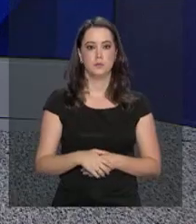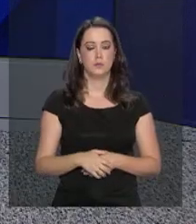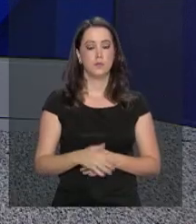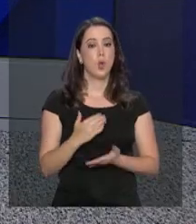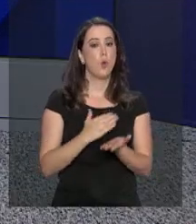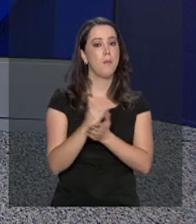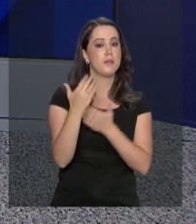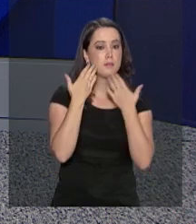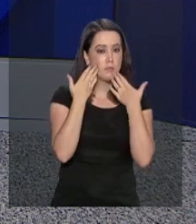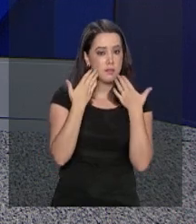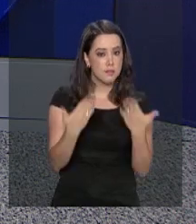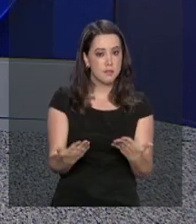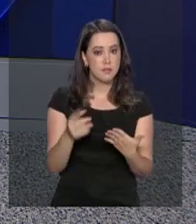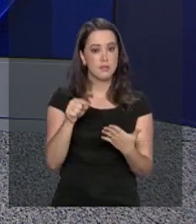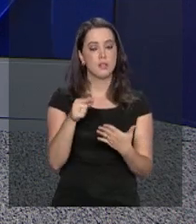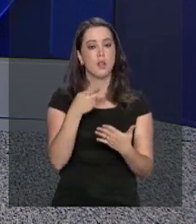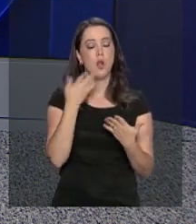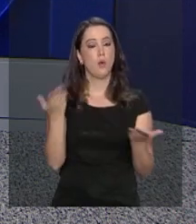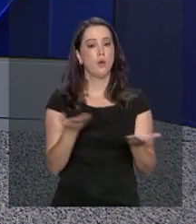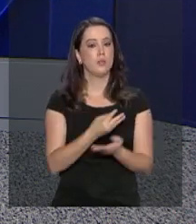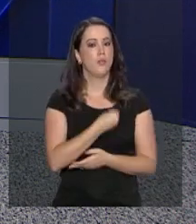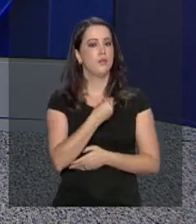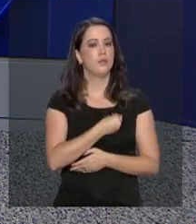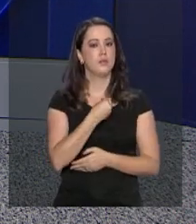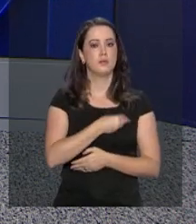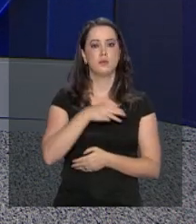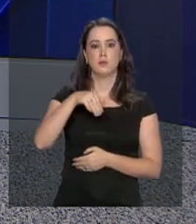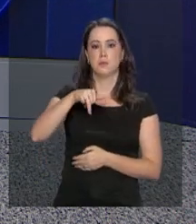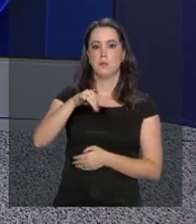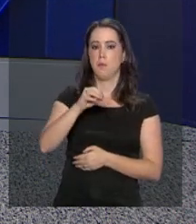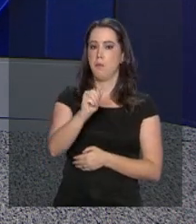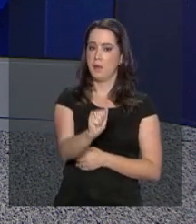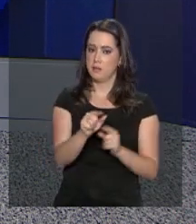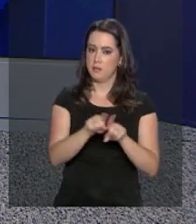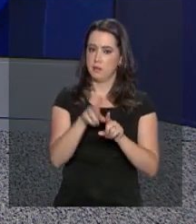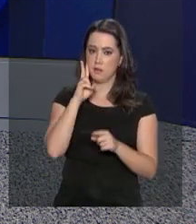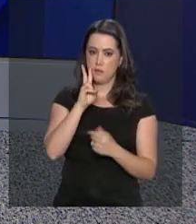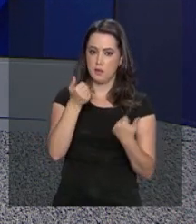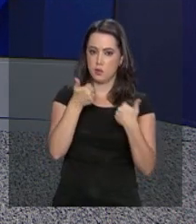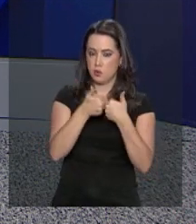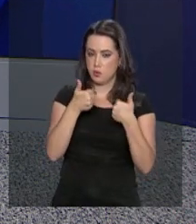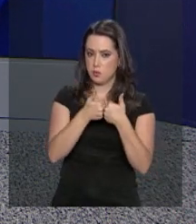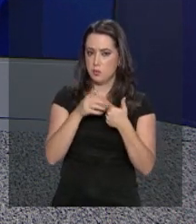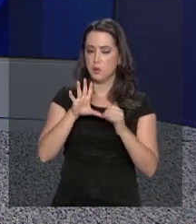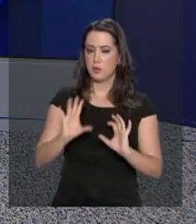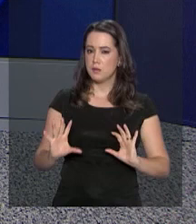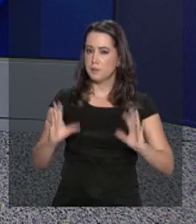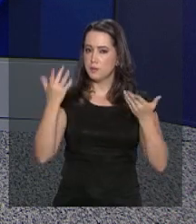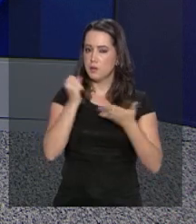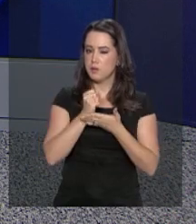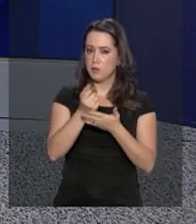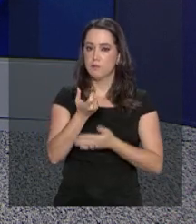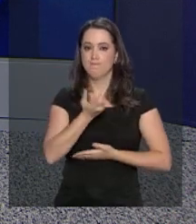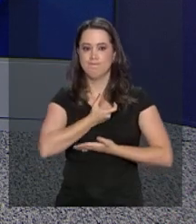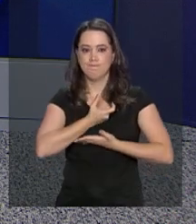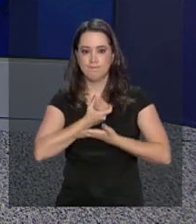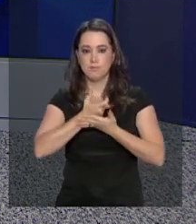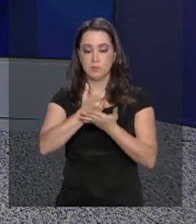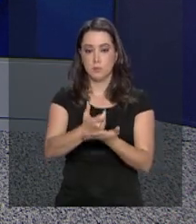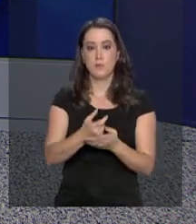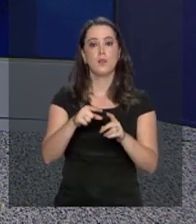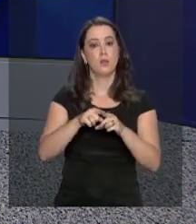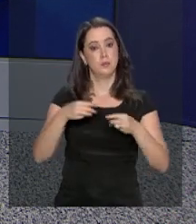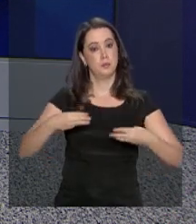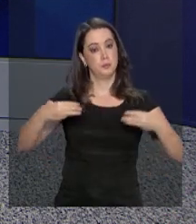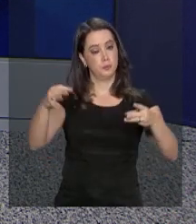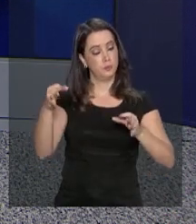E a gente começa esta edição conversando ao vivo com a repórter Márcia Fernandes, que acompanhou há pouco a cerimônia de entrega da medalha Ordem